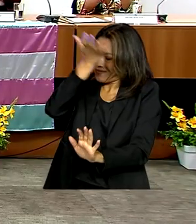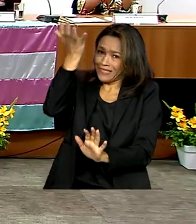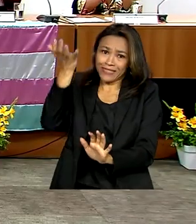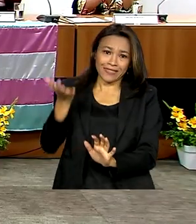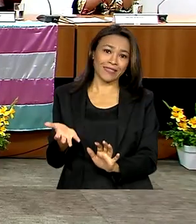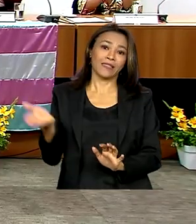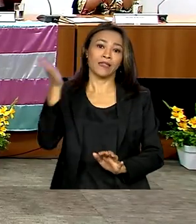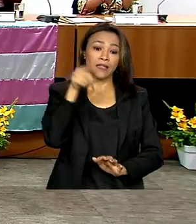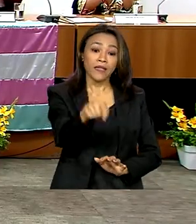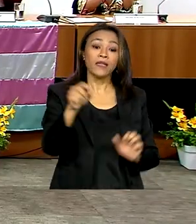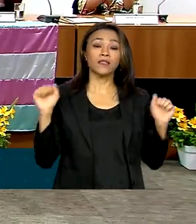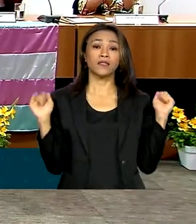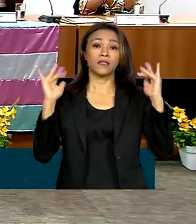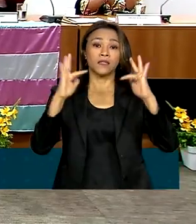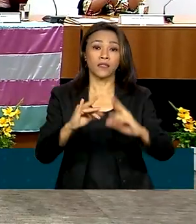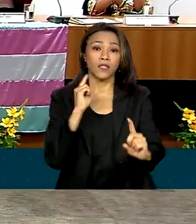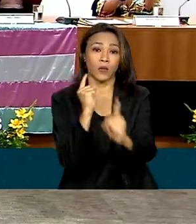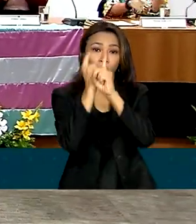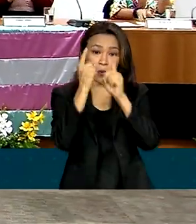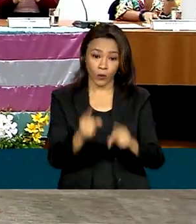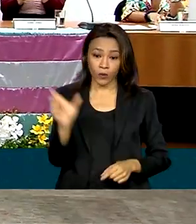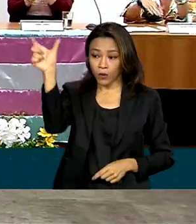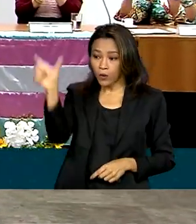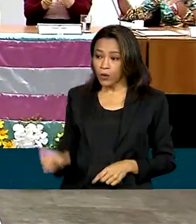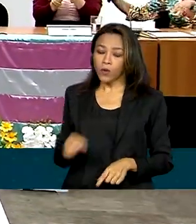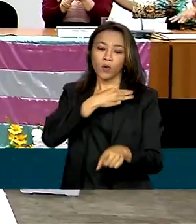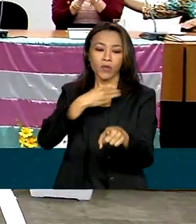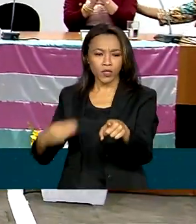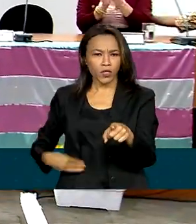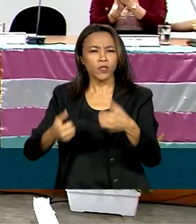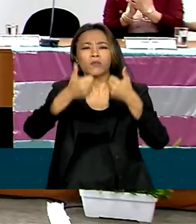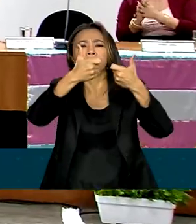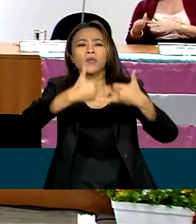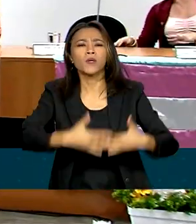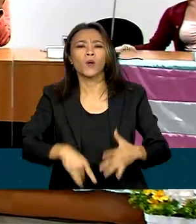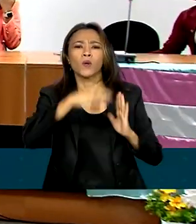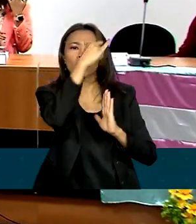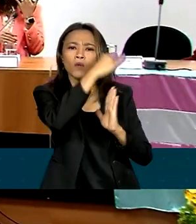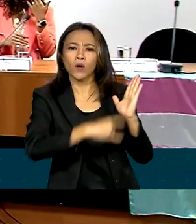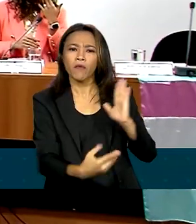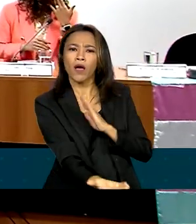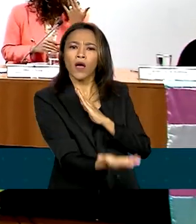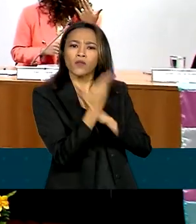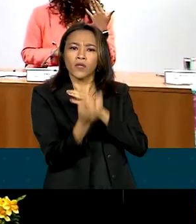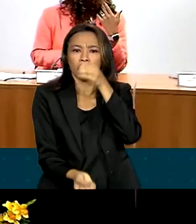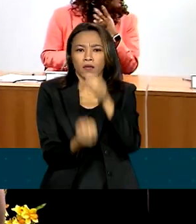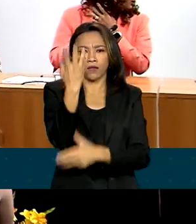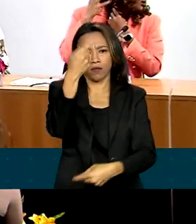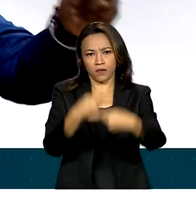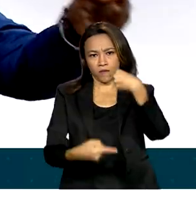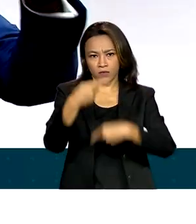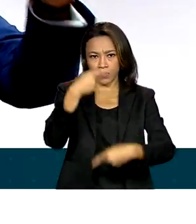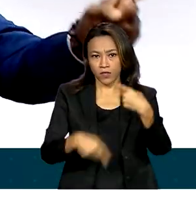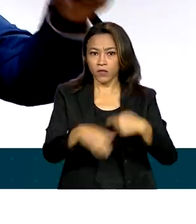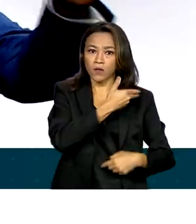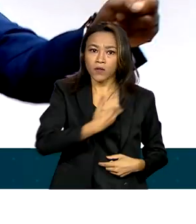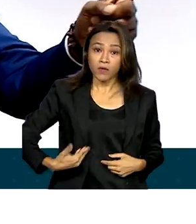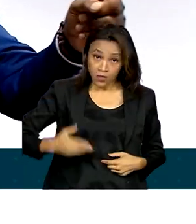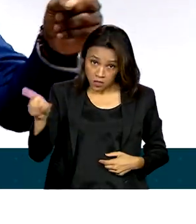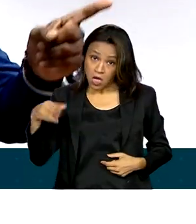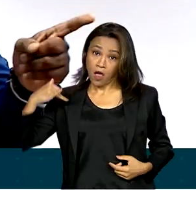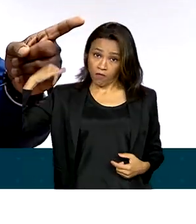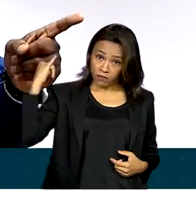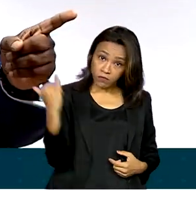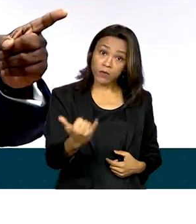Durante o evento, Silvio de Almeida disse que o dossiê vai servir para a elaboração de políticas públicas e reafirmou